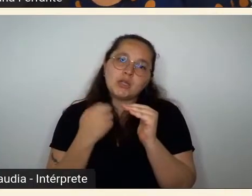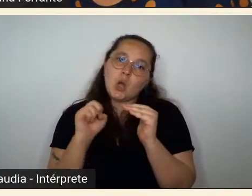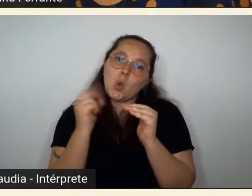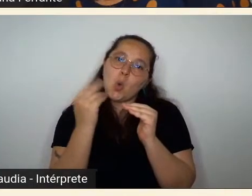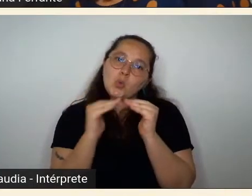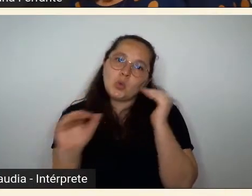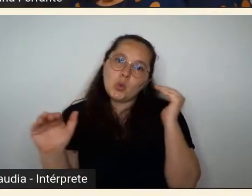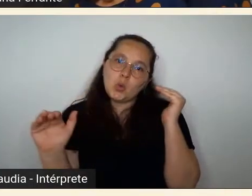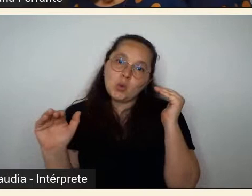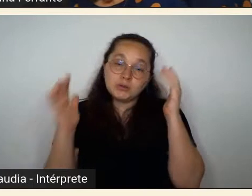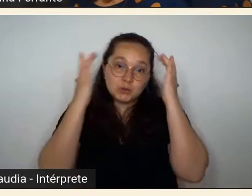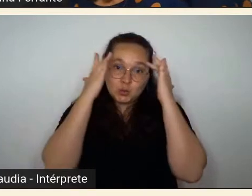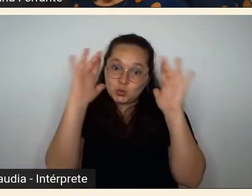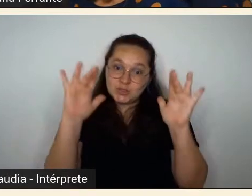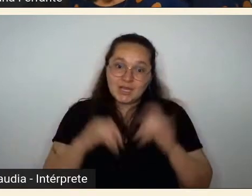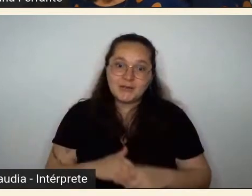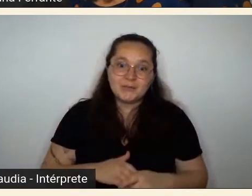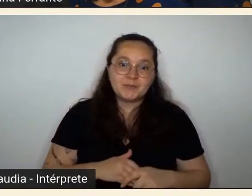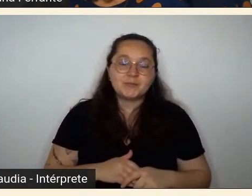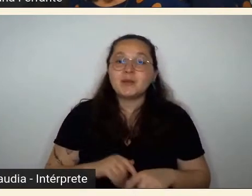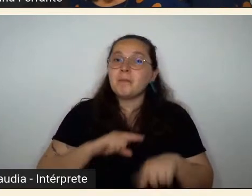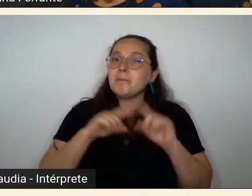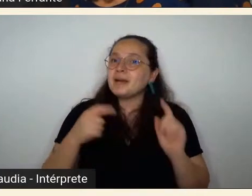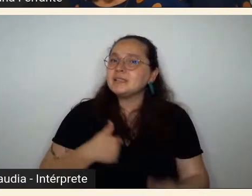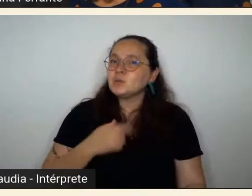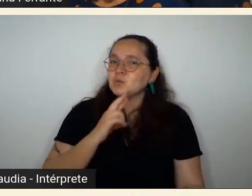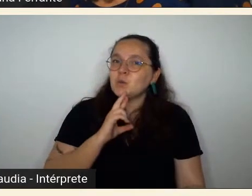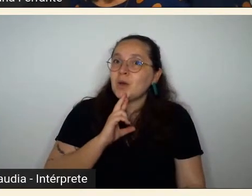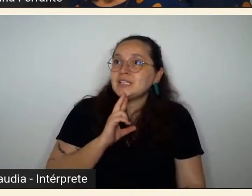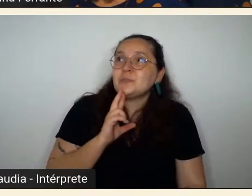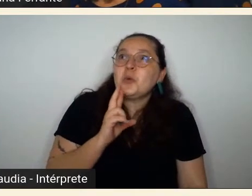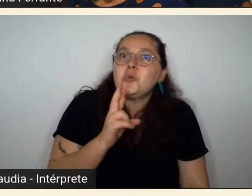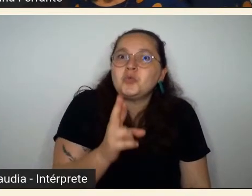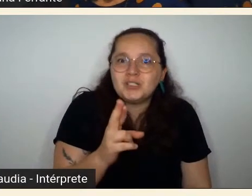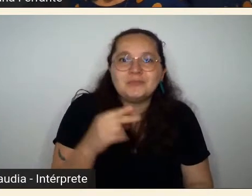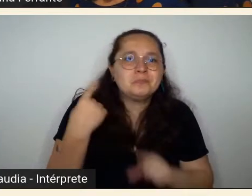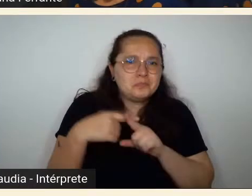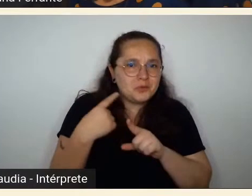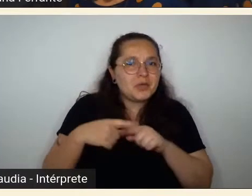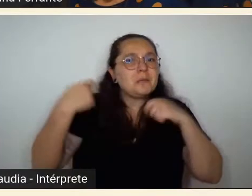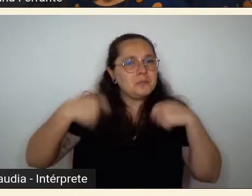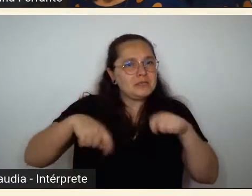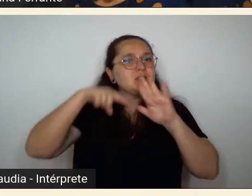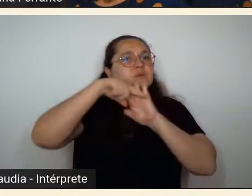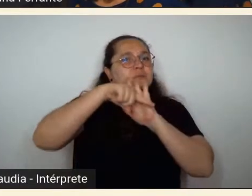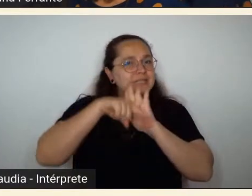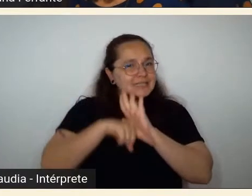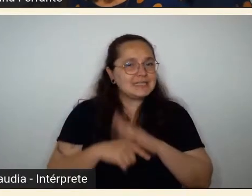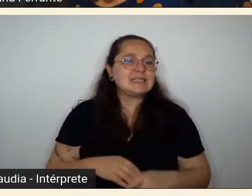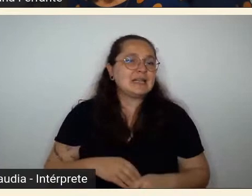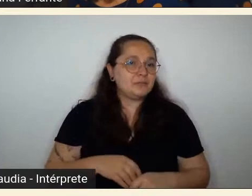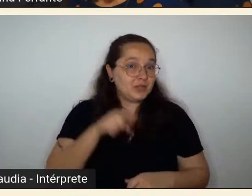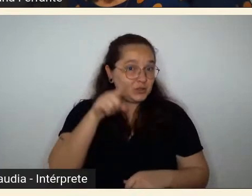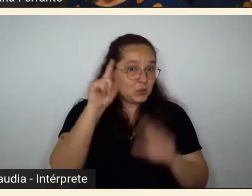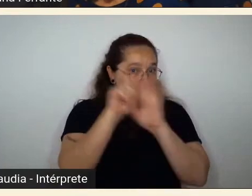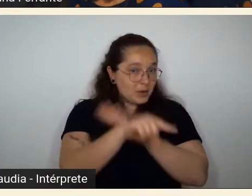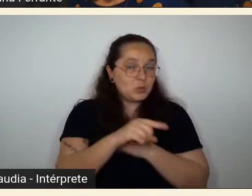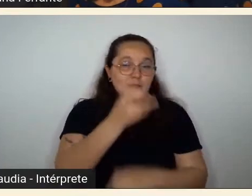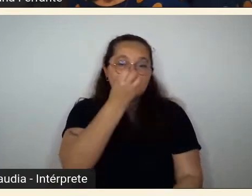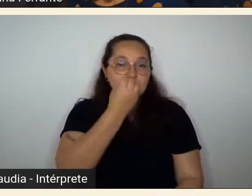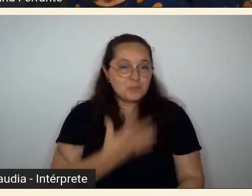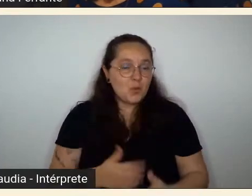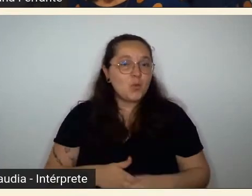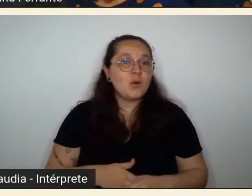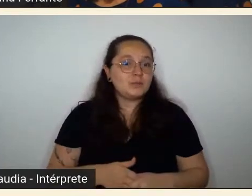nossas fontes mas eu não te respondi muito porque de fato eu acho que eu preciso pensar mais nisso Fê acho que é uma questão muito boa e